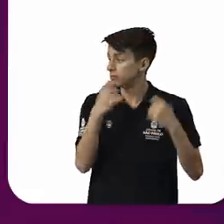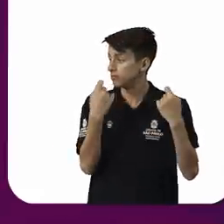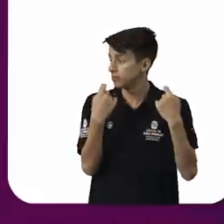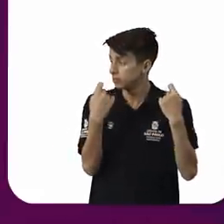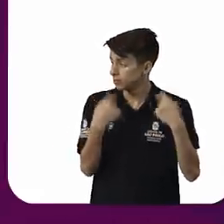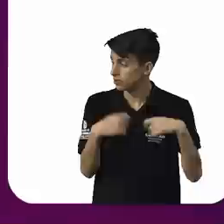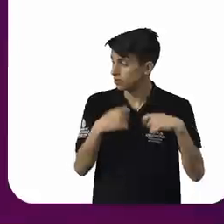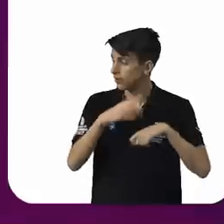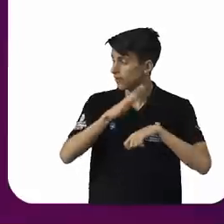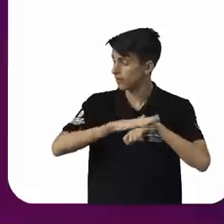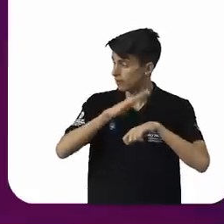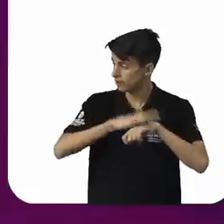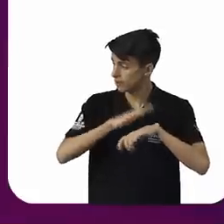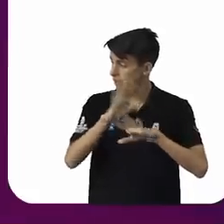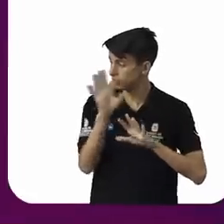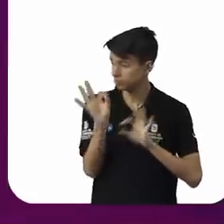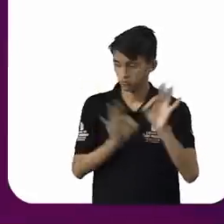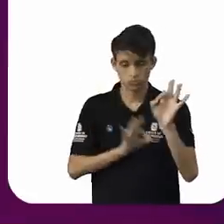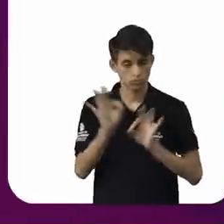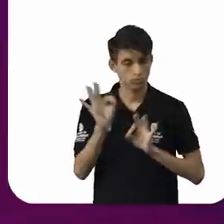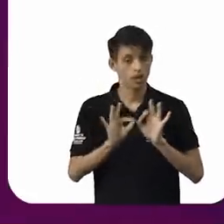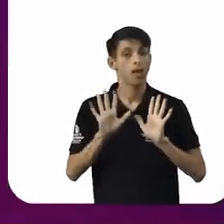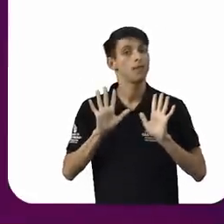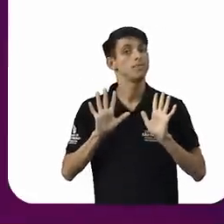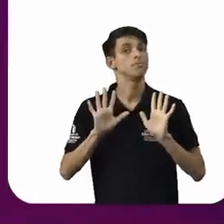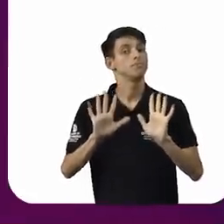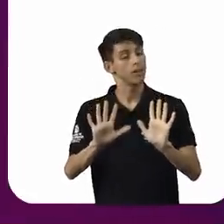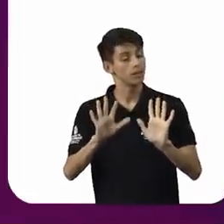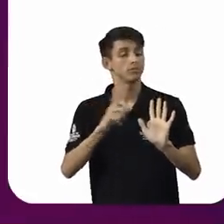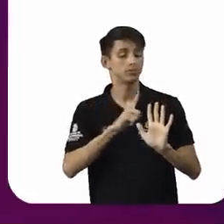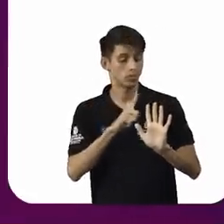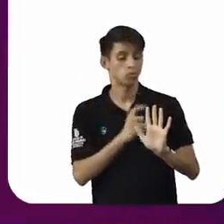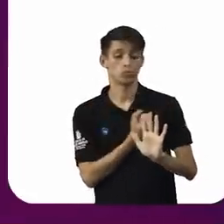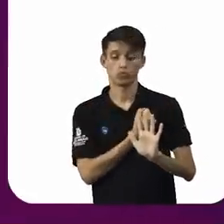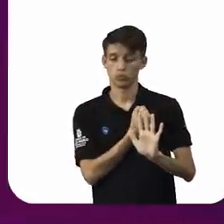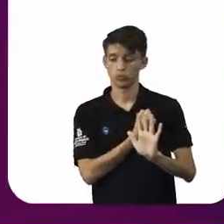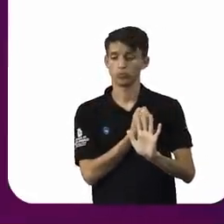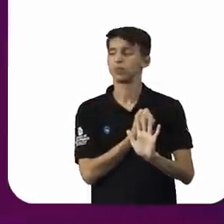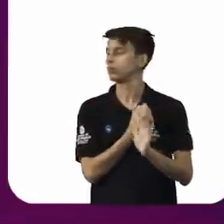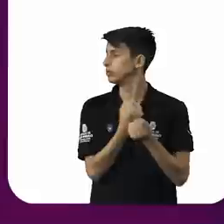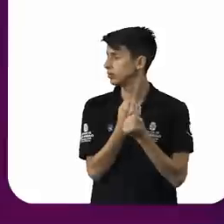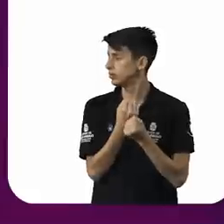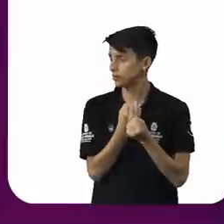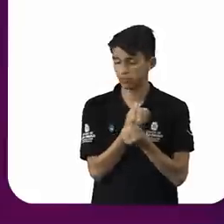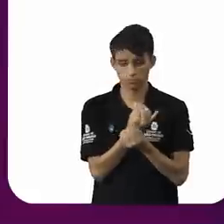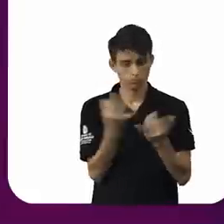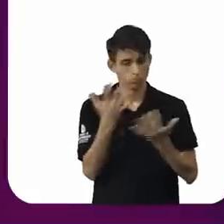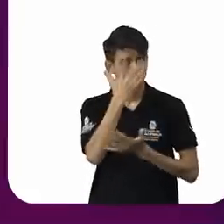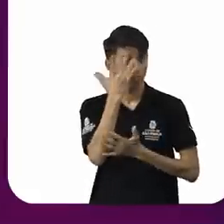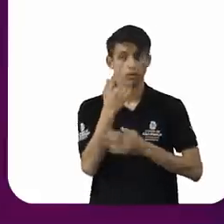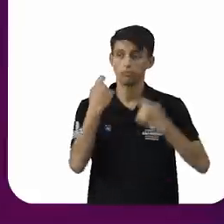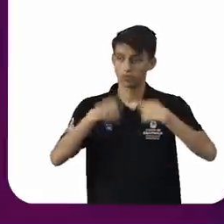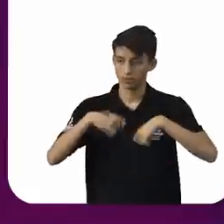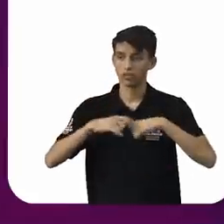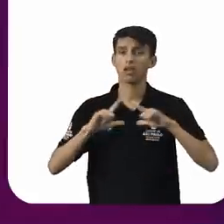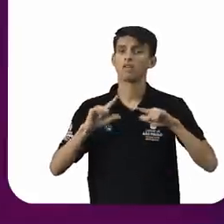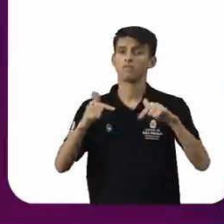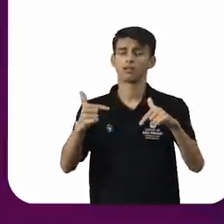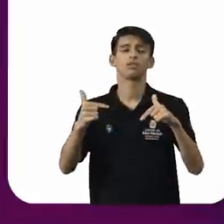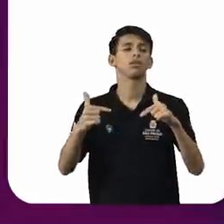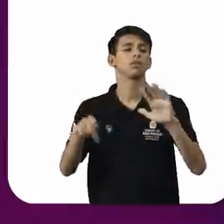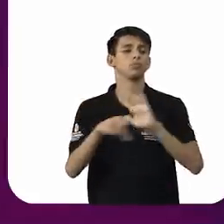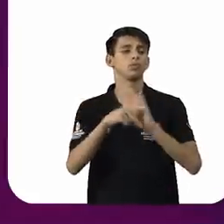jurisdição criminal, sim, mas, possivelmente, há um número grande de casos que você pode e deve enfrentar com a